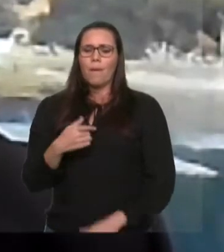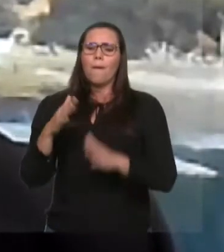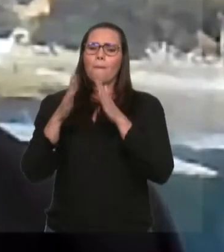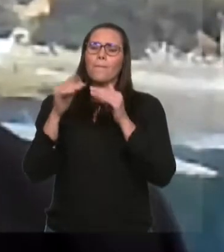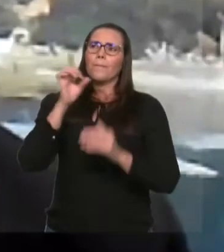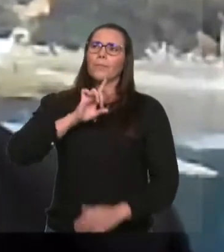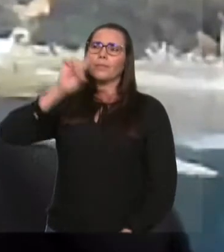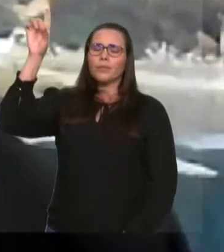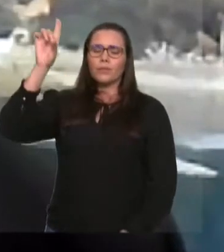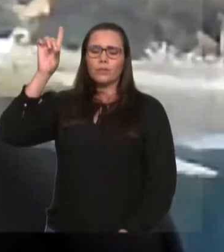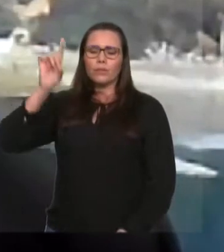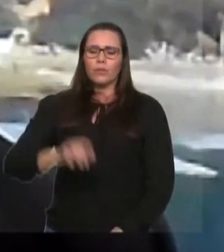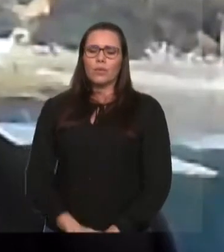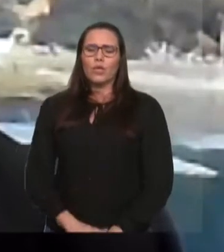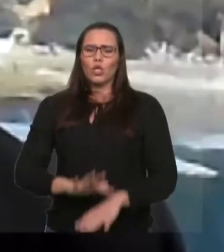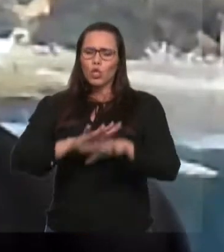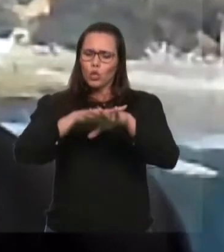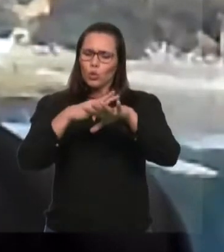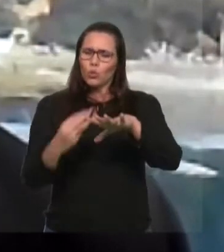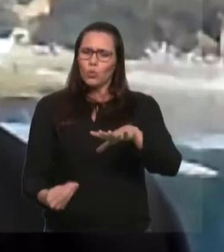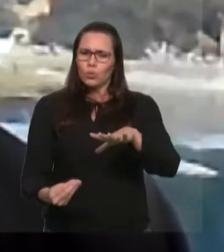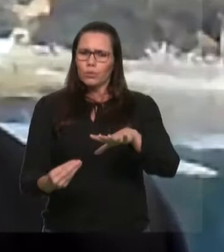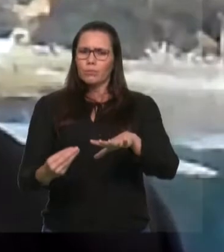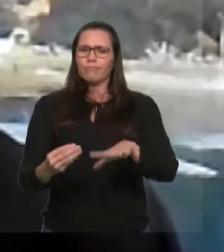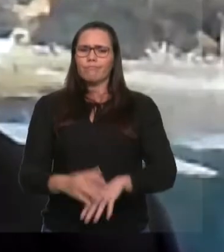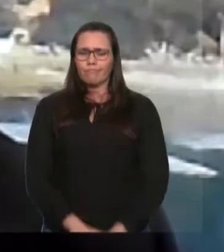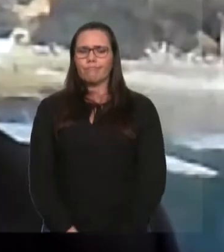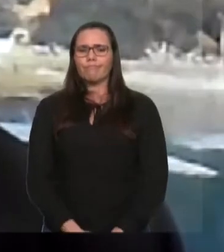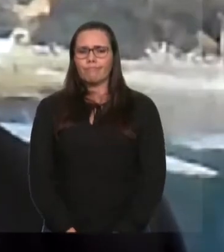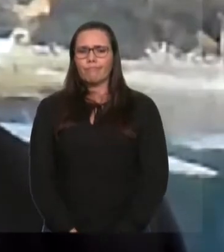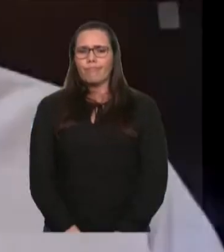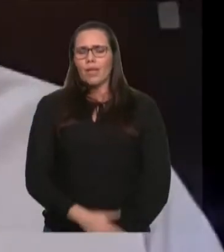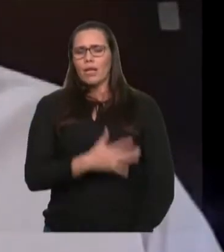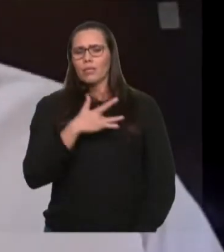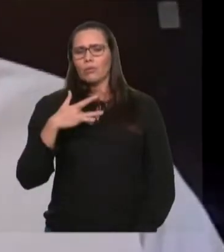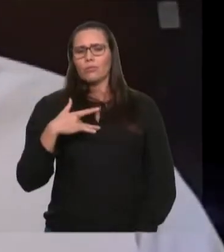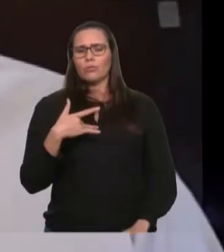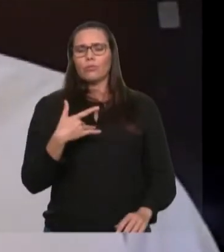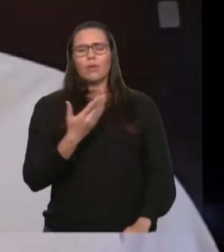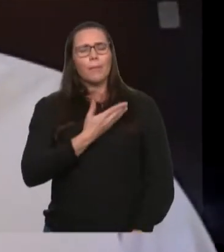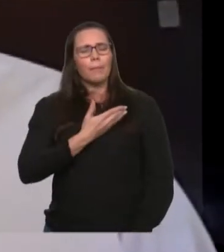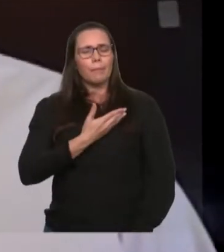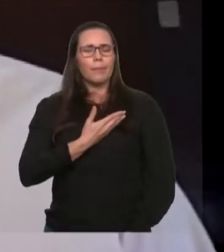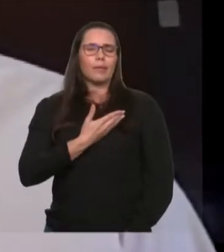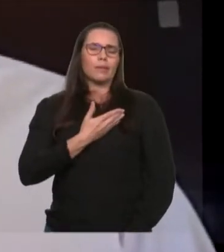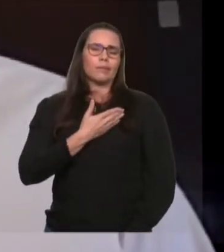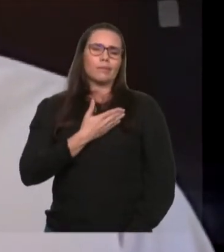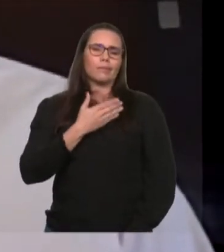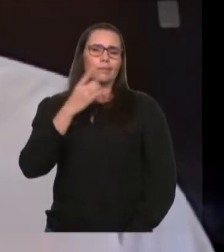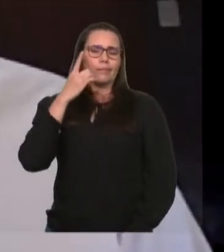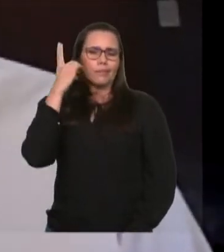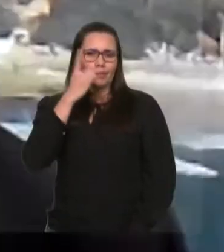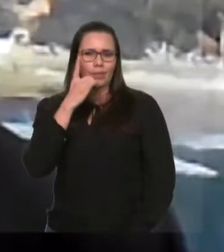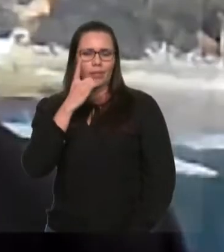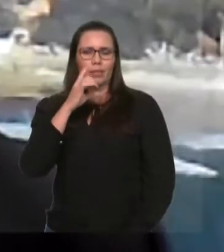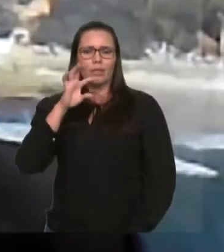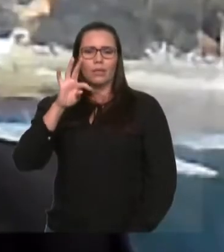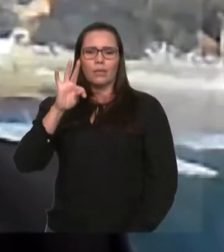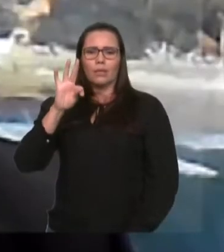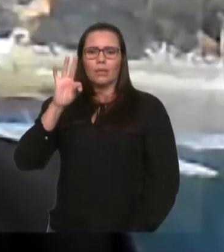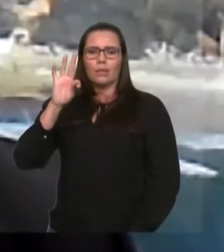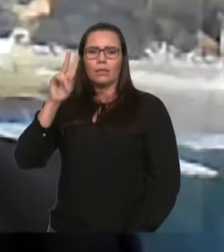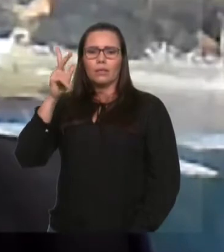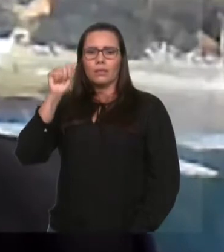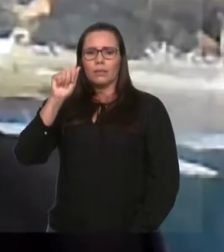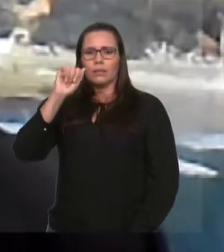plenamente a saúde da nossa amiga deputada Thais Ortegal, para que ela possa retornar para o seio da sua